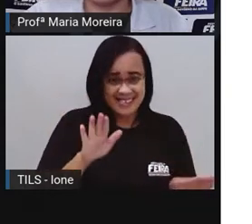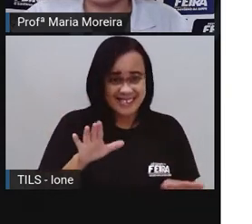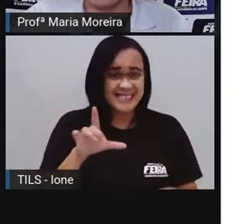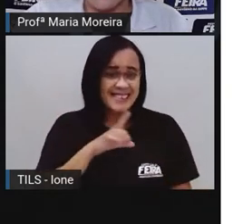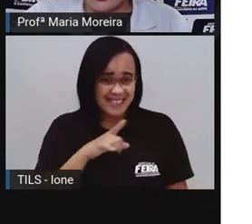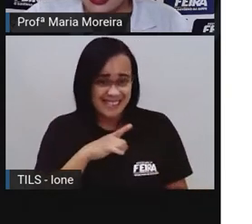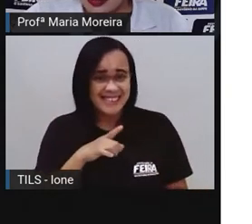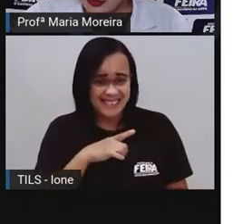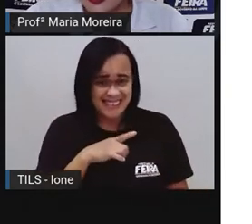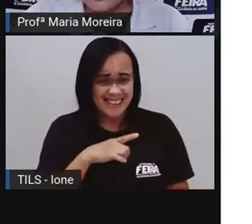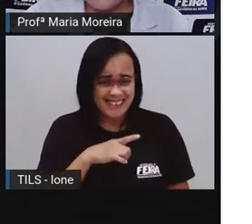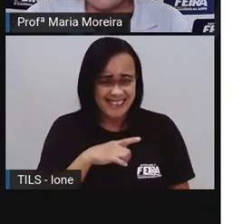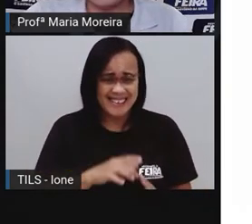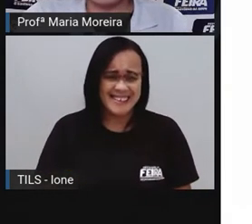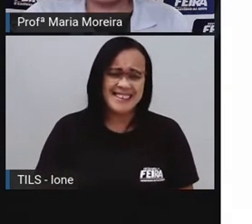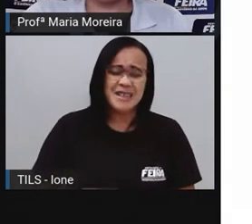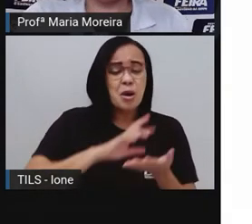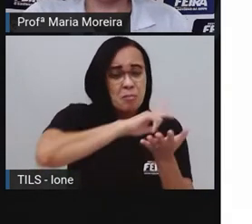Tamanho max.